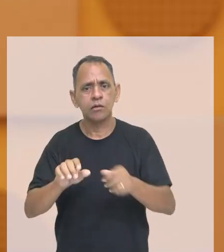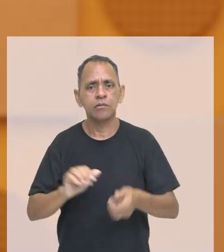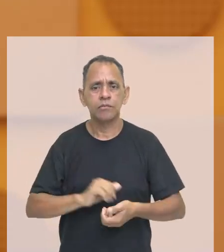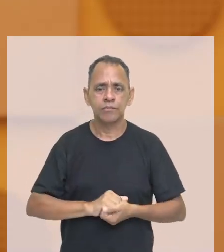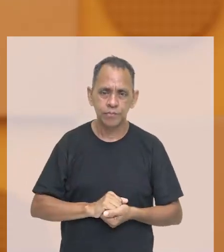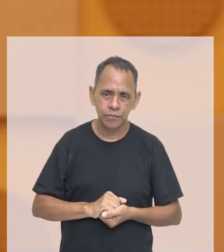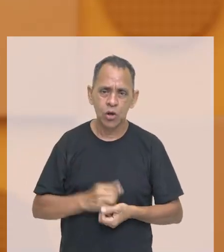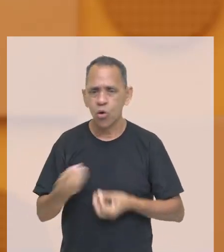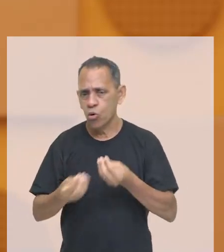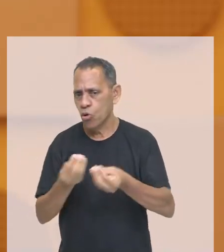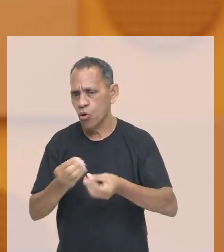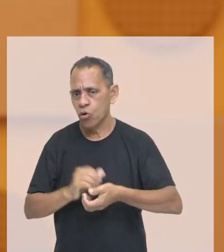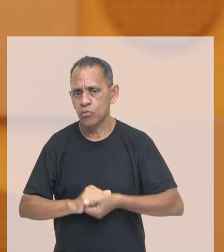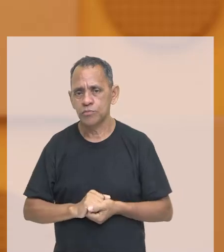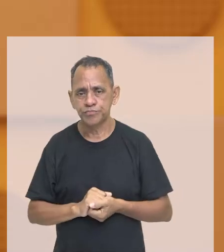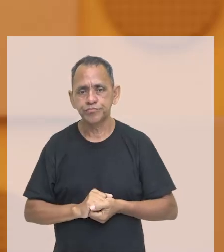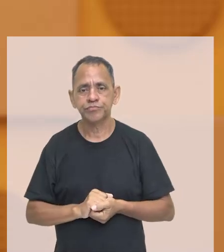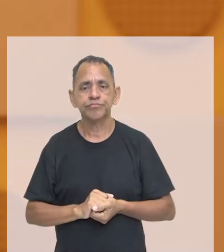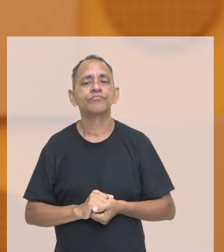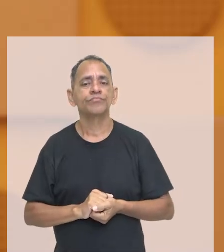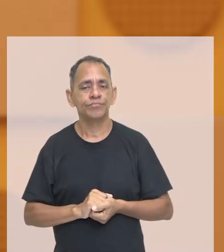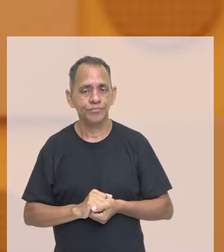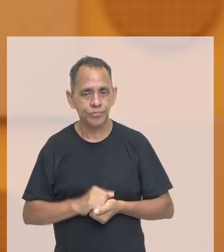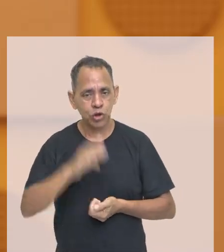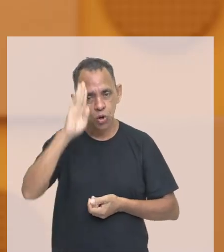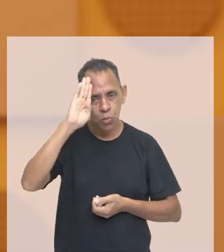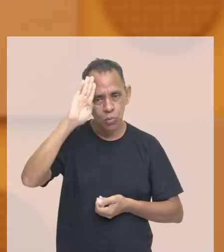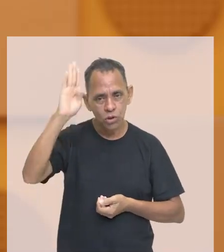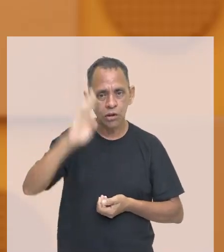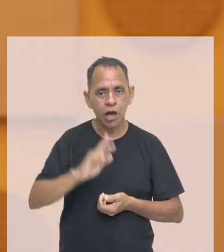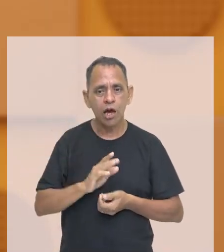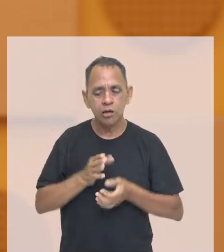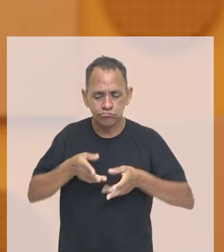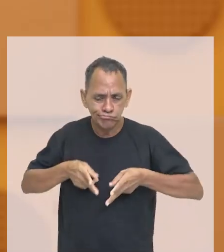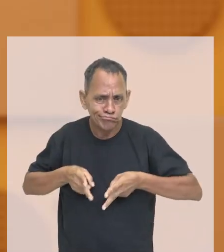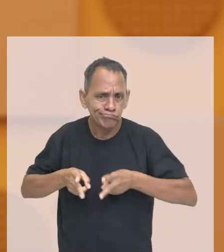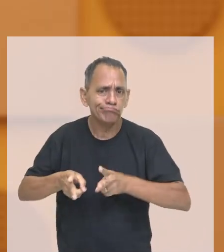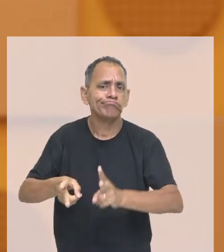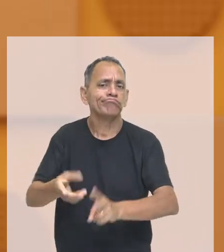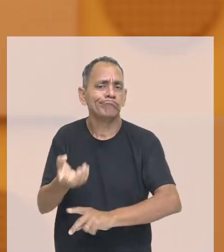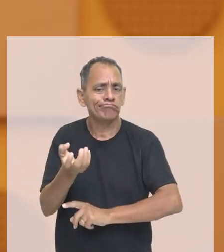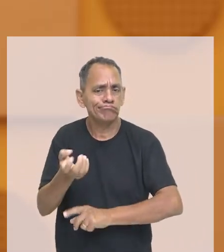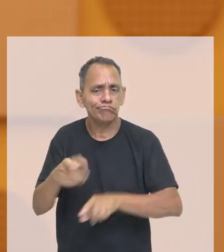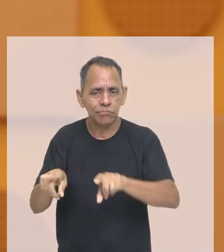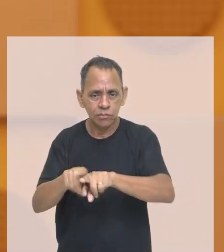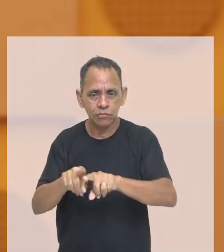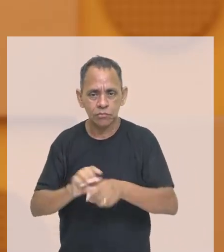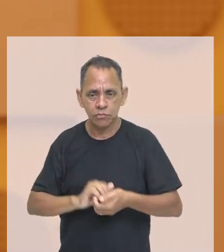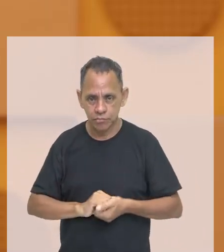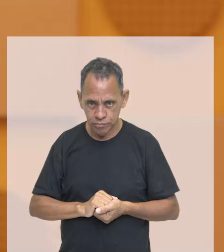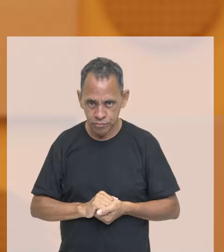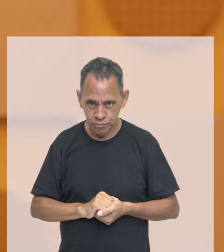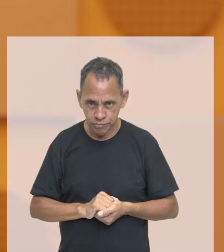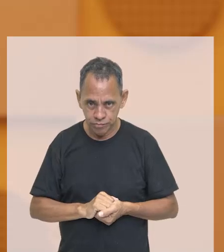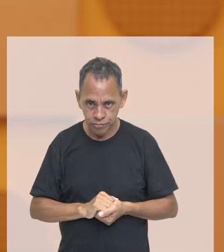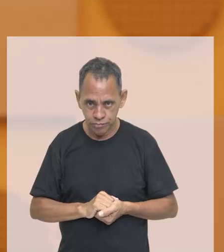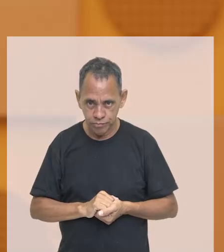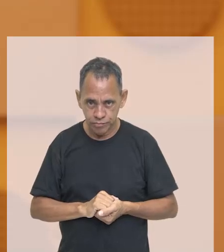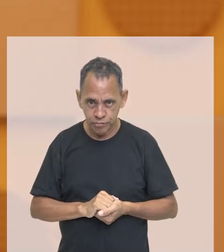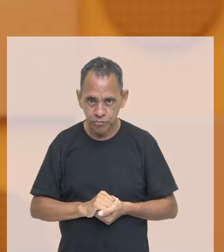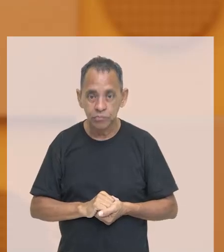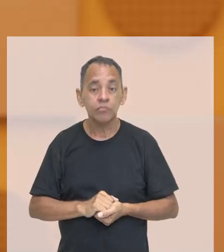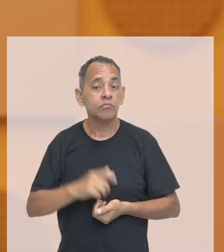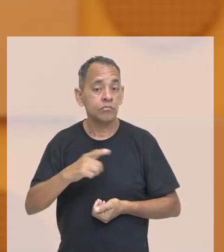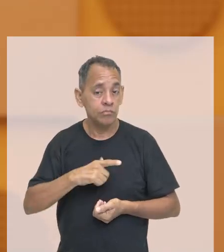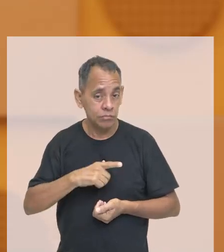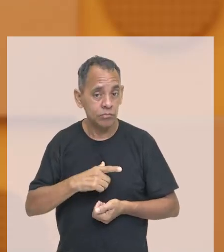no poder. Teoricamente, sabia-se que era um regime de exceção. E um regime de exceção que teria um prazo, mas esse prazo